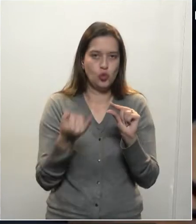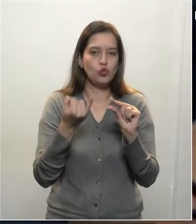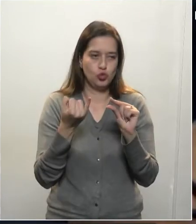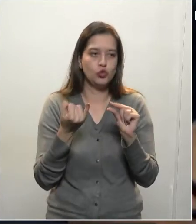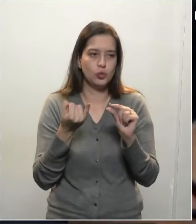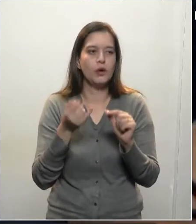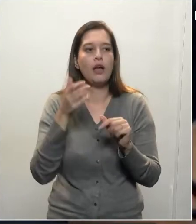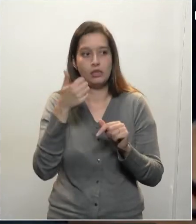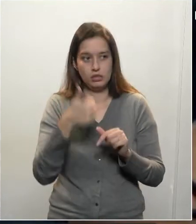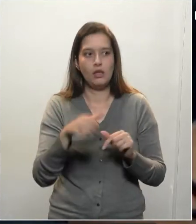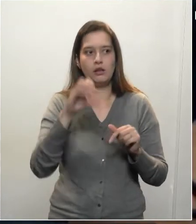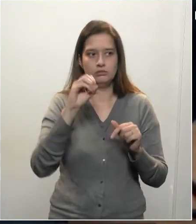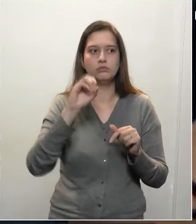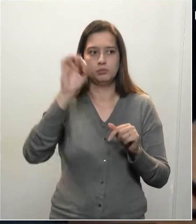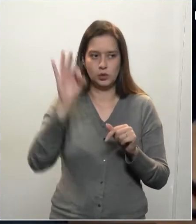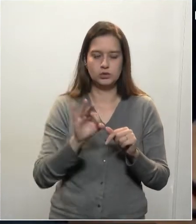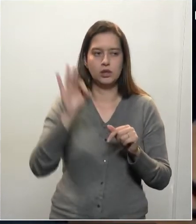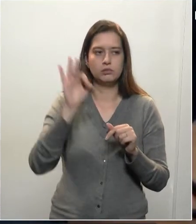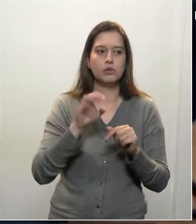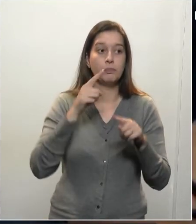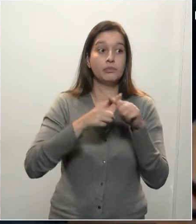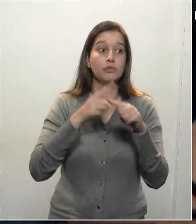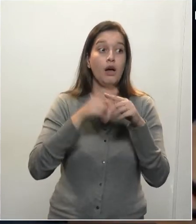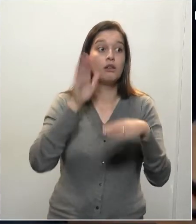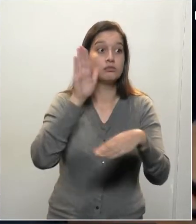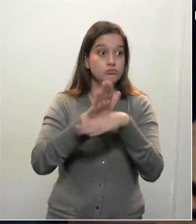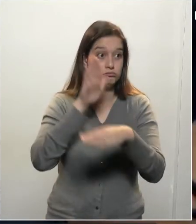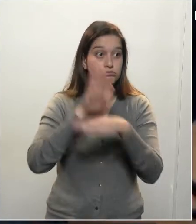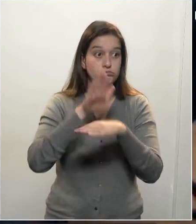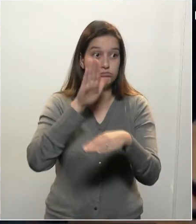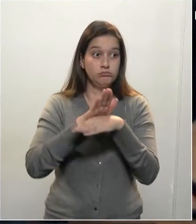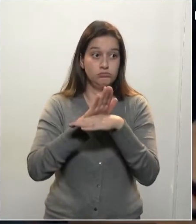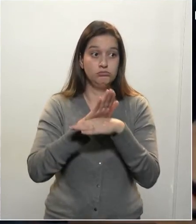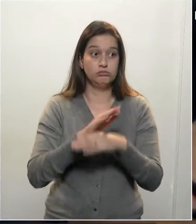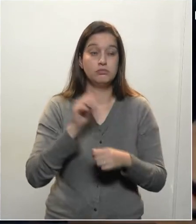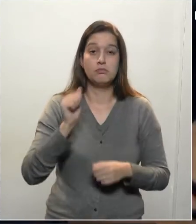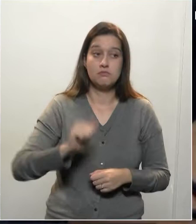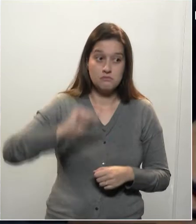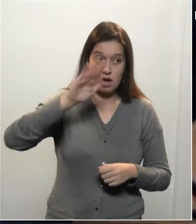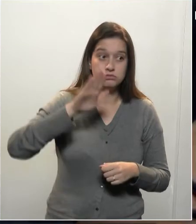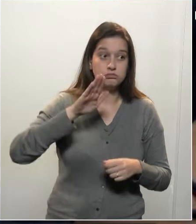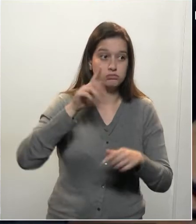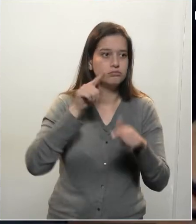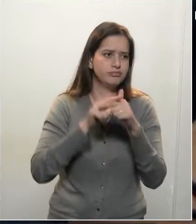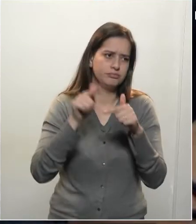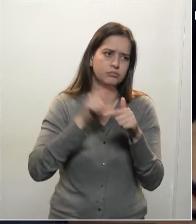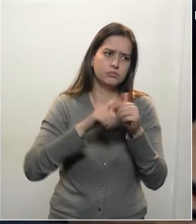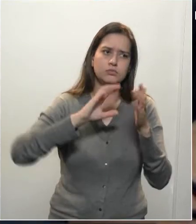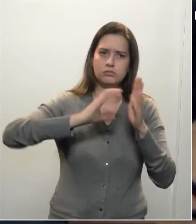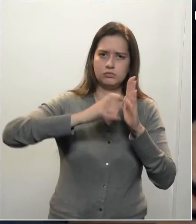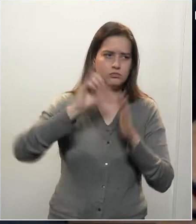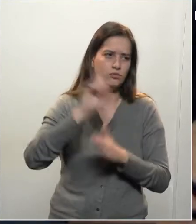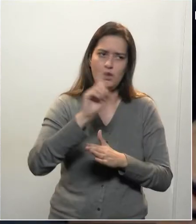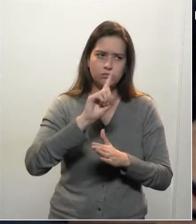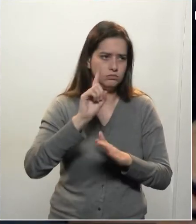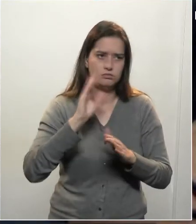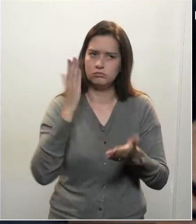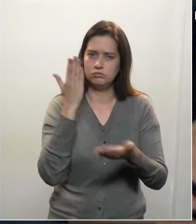que essa questão extrapola toda a questão política partidária. Gostaria de me reportar ao deputado